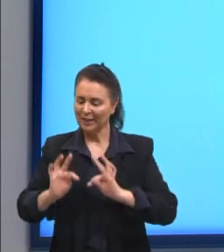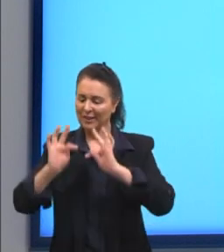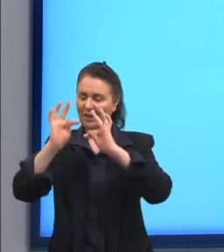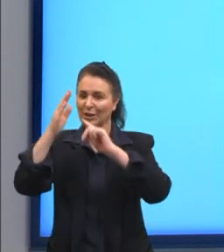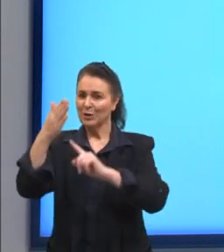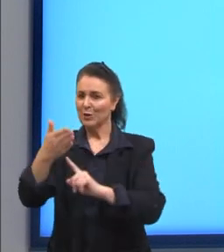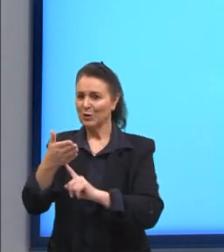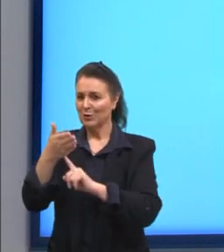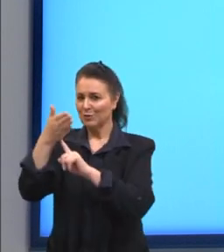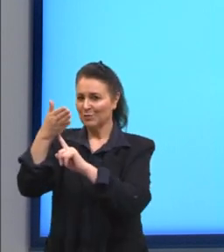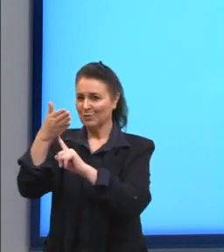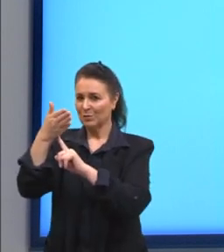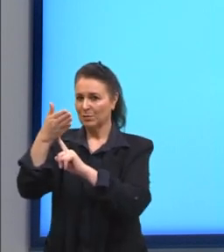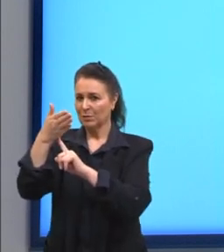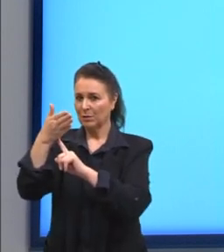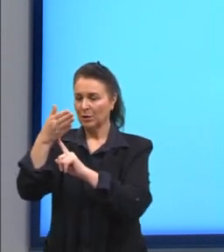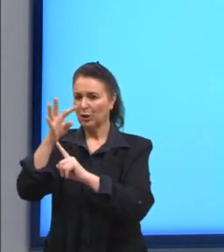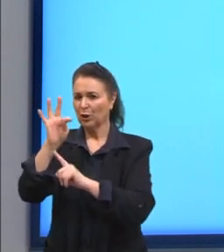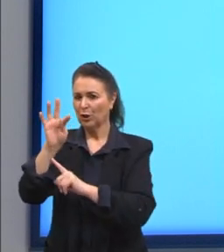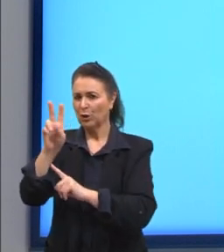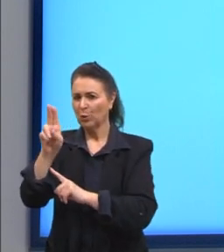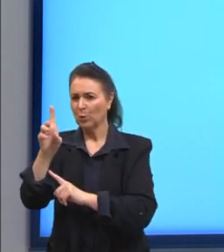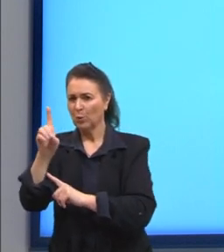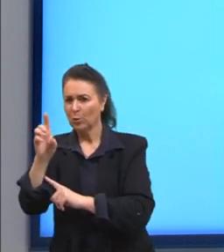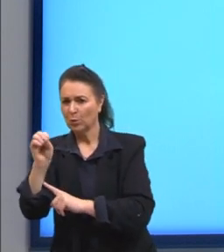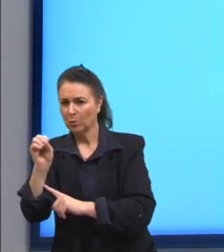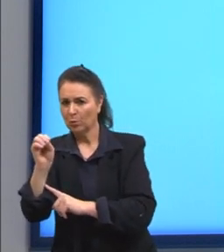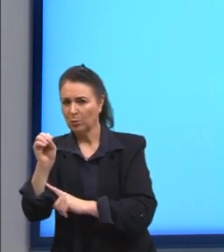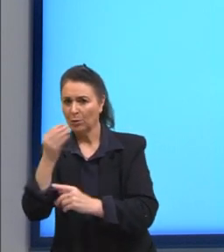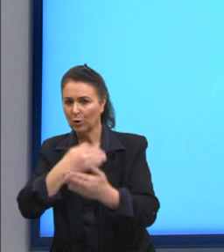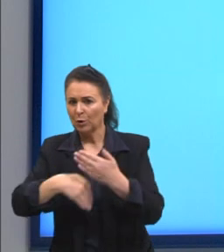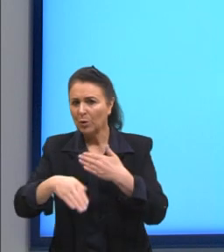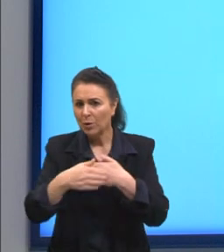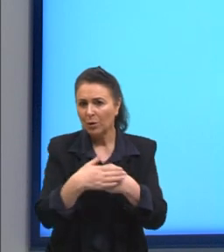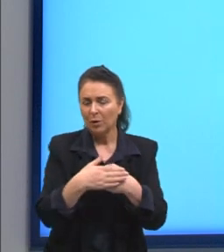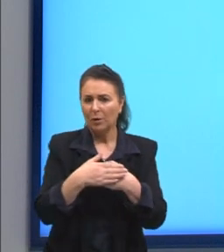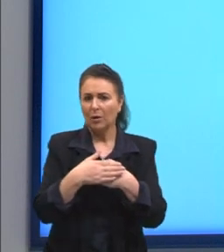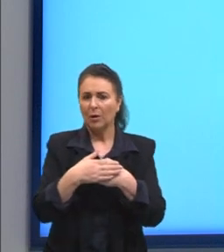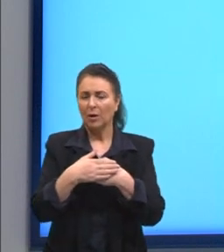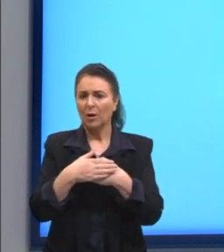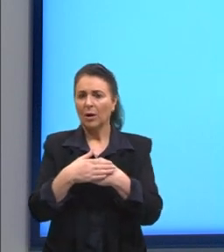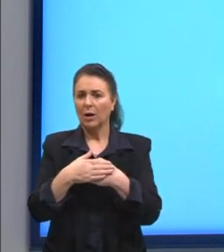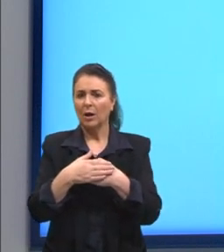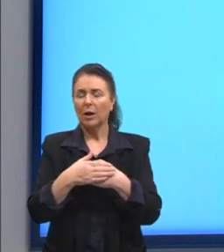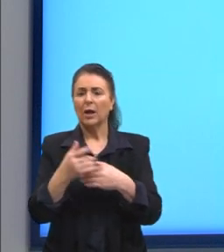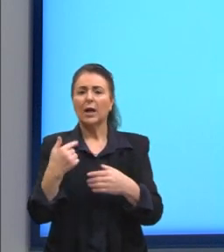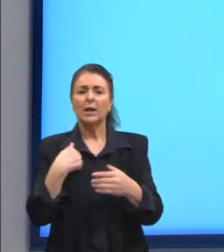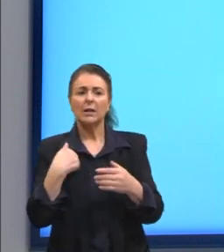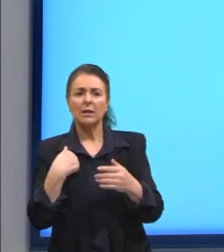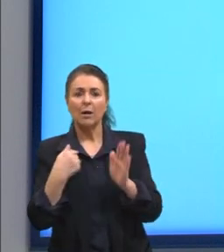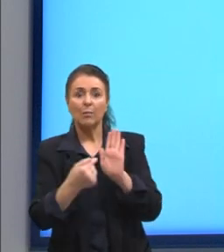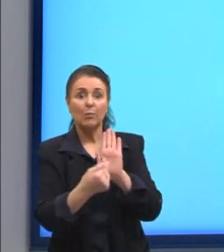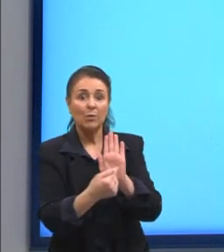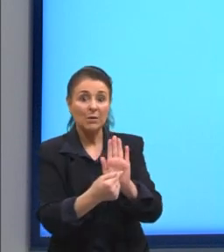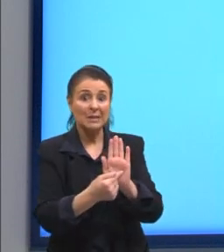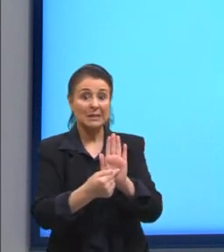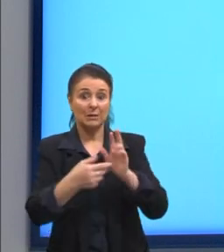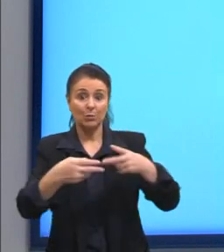esse tudo está fazendo aqui? Ele vai se referir a essas coisas citadas anteriormente,